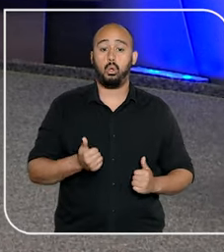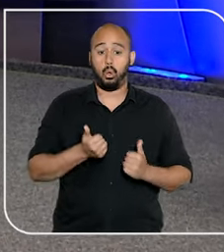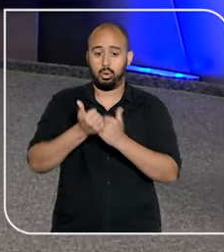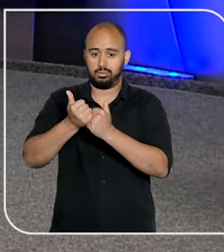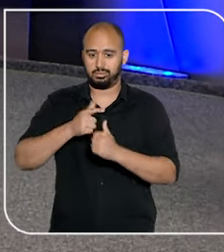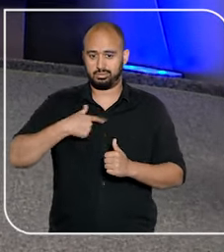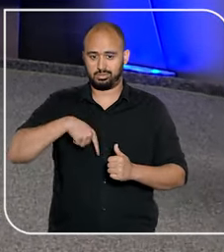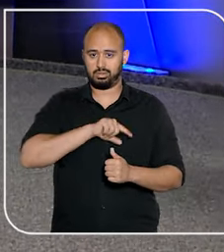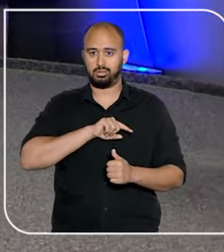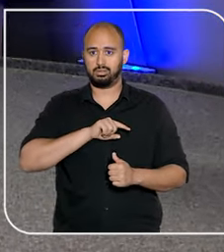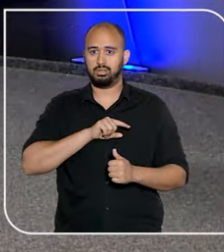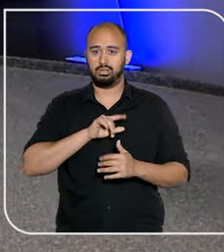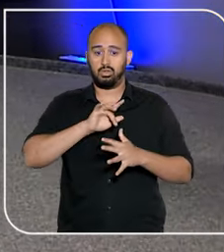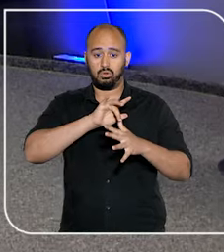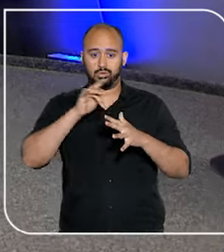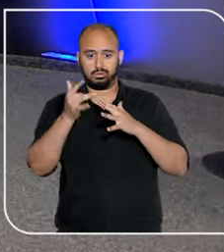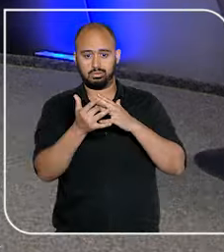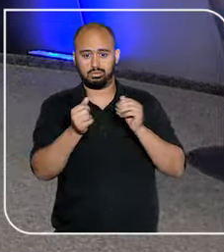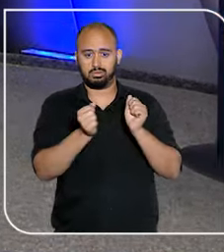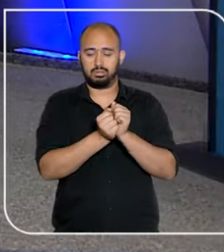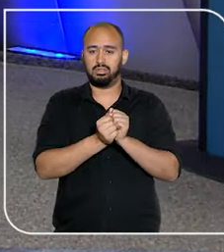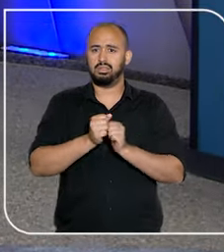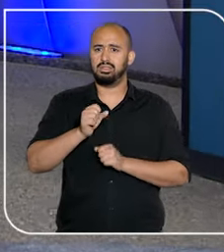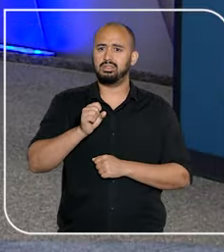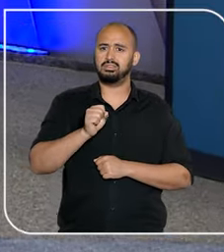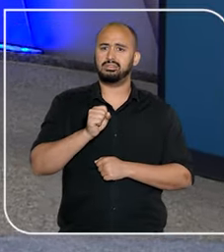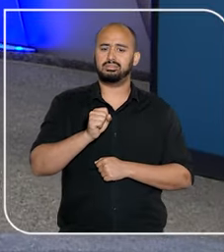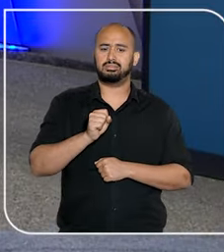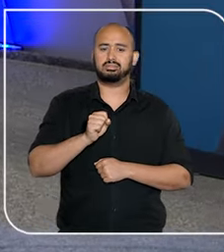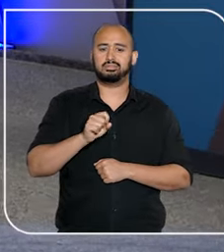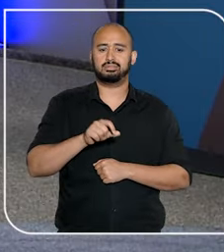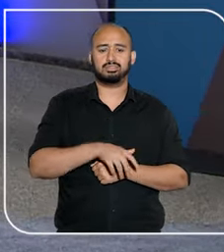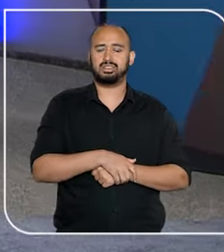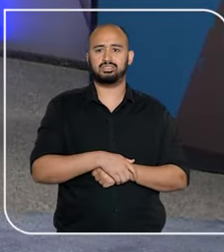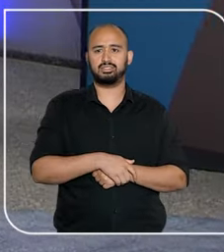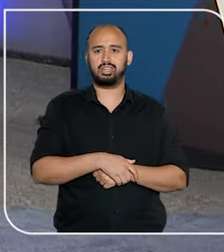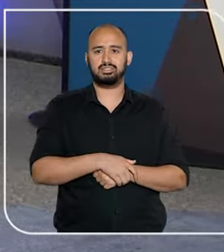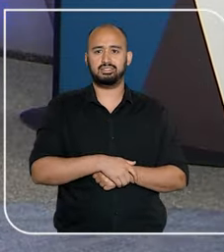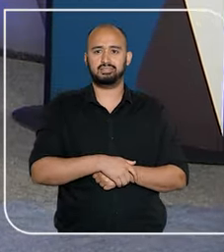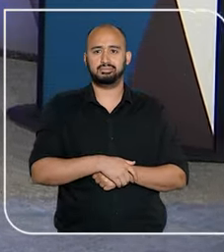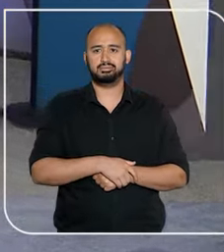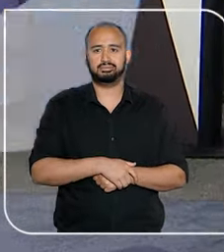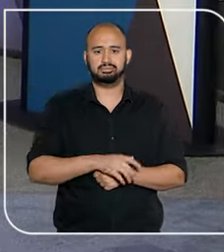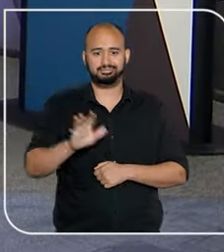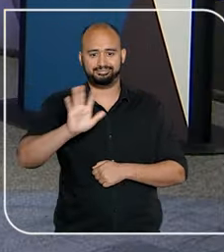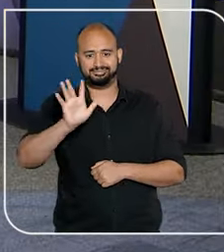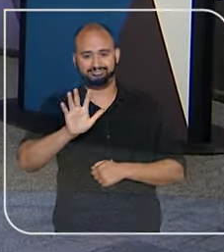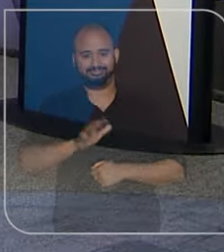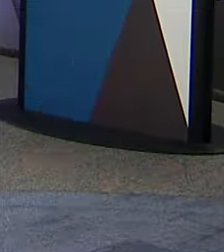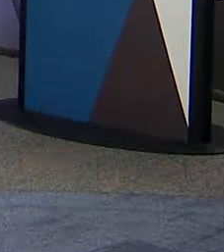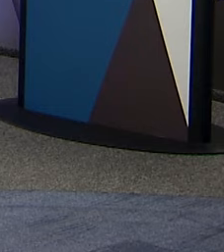acompanhe ainda nas redes sociais e no Spotify. Até semana que vem. Tchau, tchau!